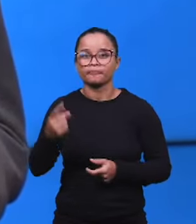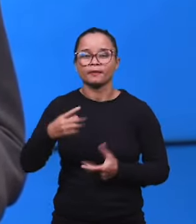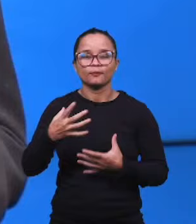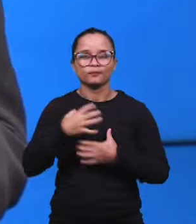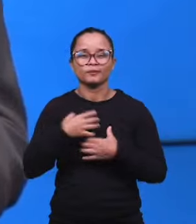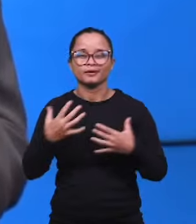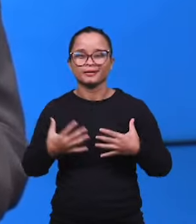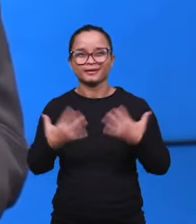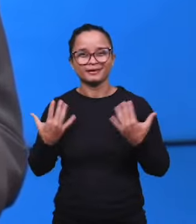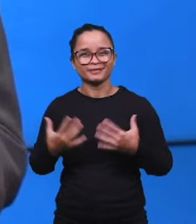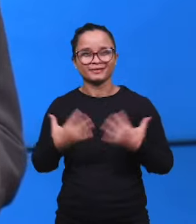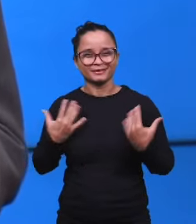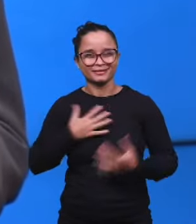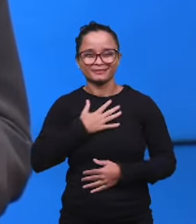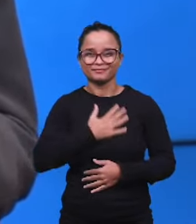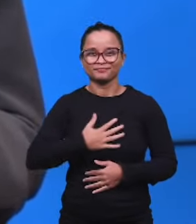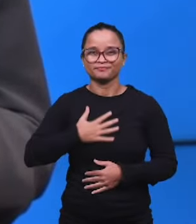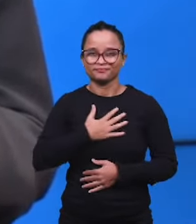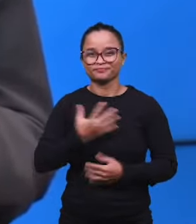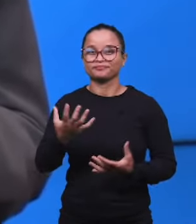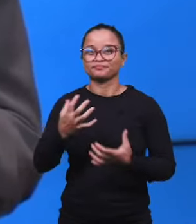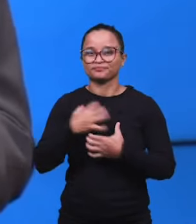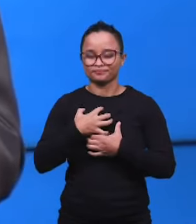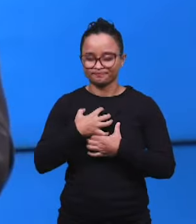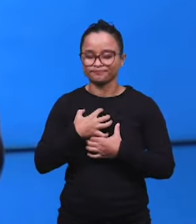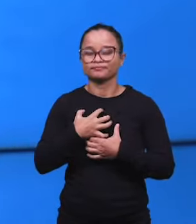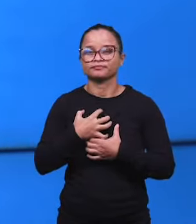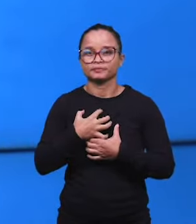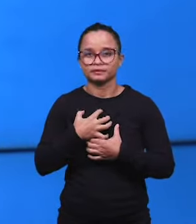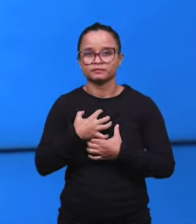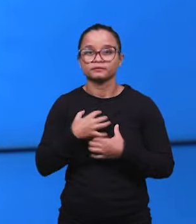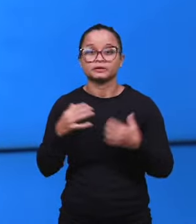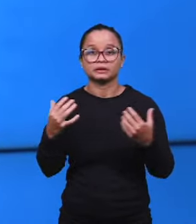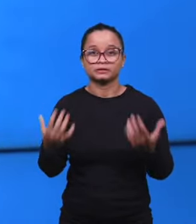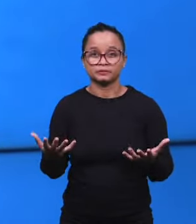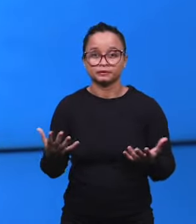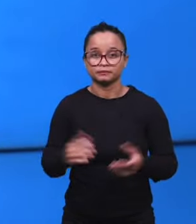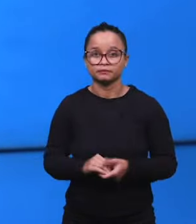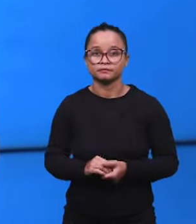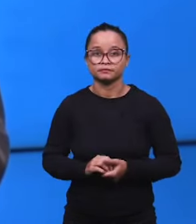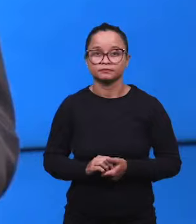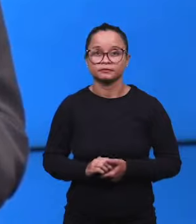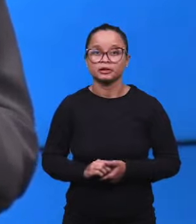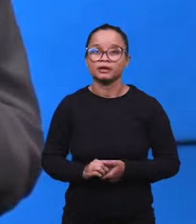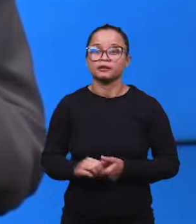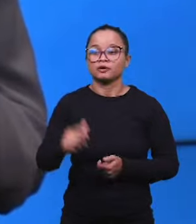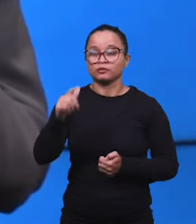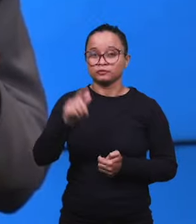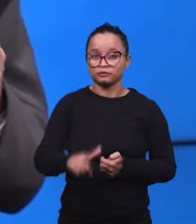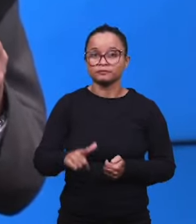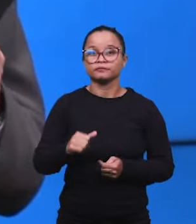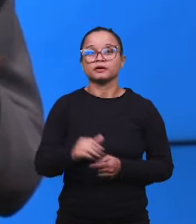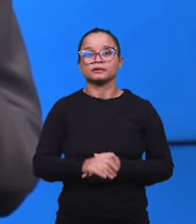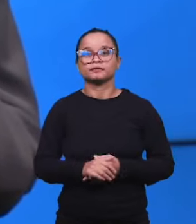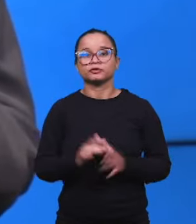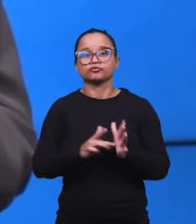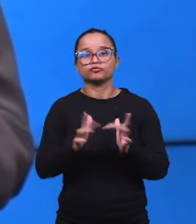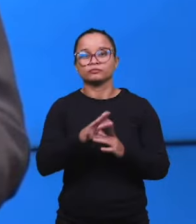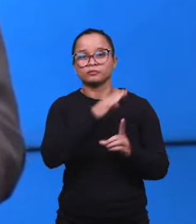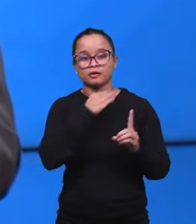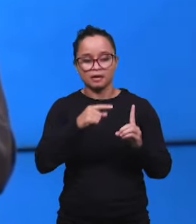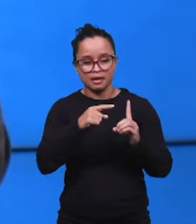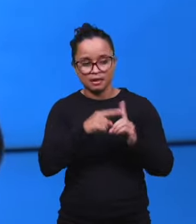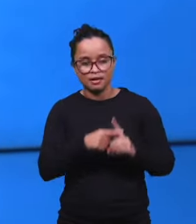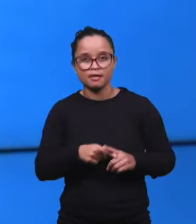nós temos alegria, nós nos regozijamos, nós nos alegramos. Então, a igreja recorda ali o sacrifício do Senhor